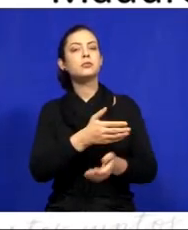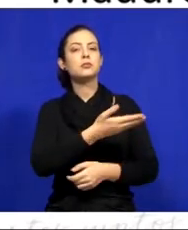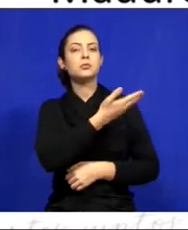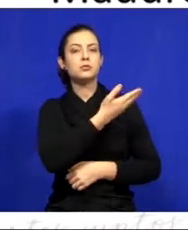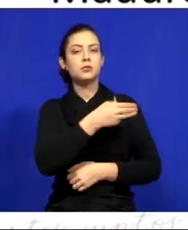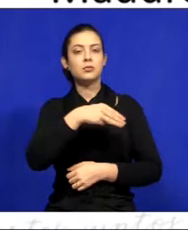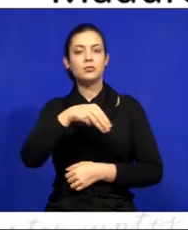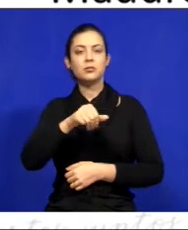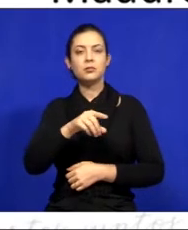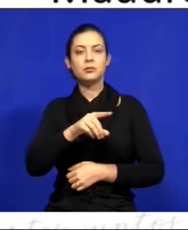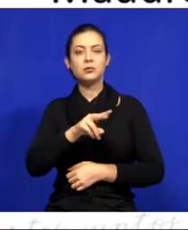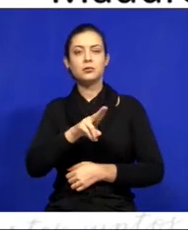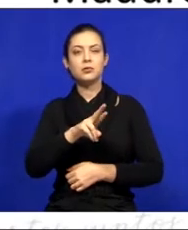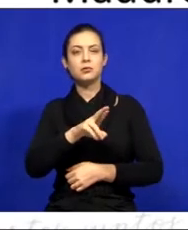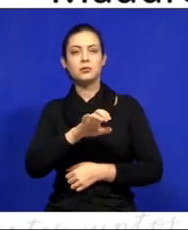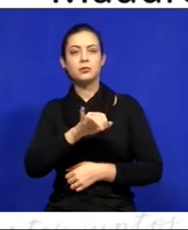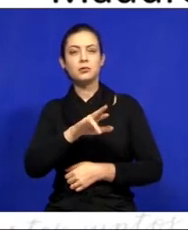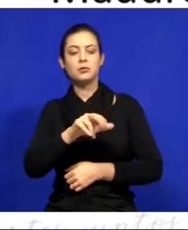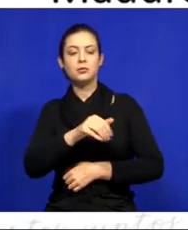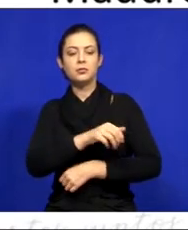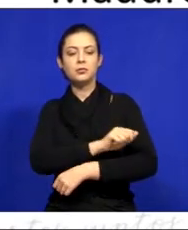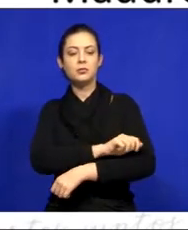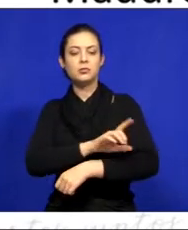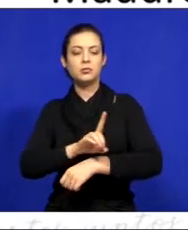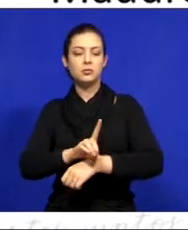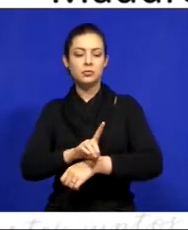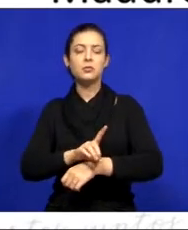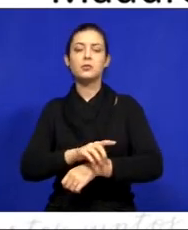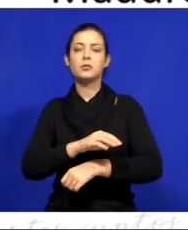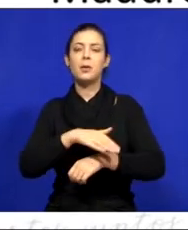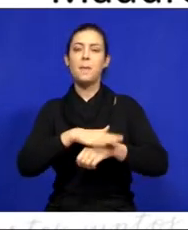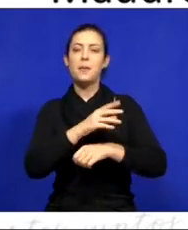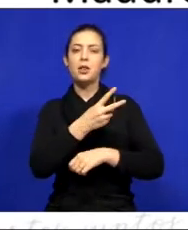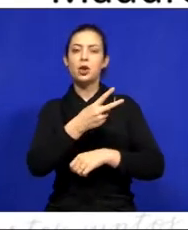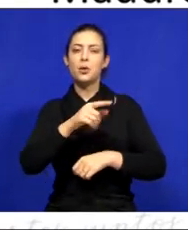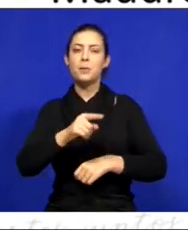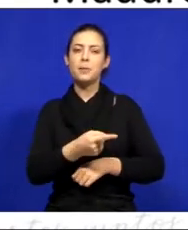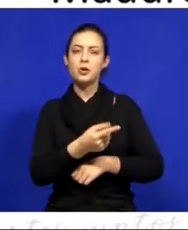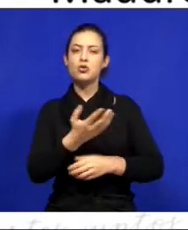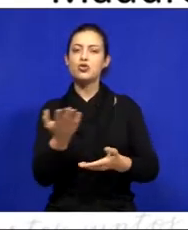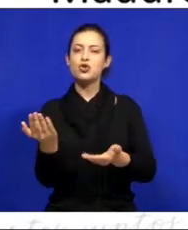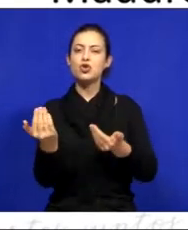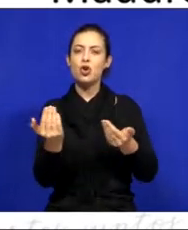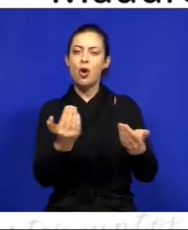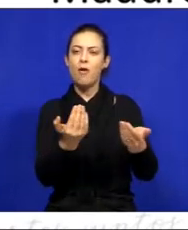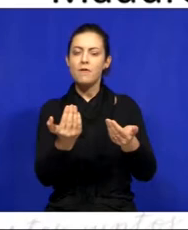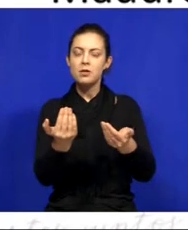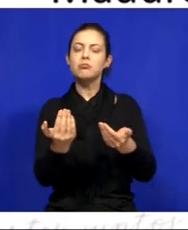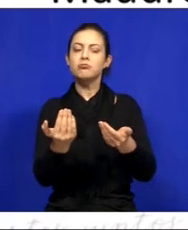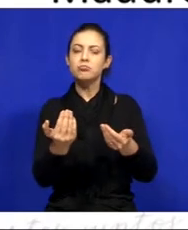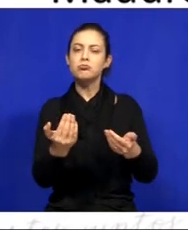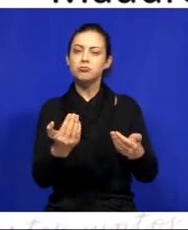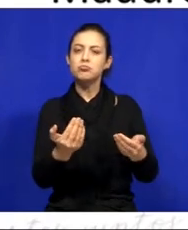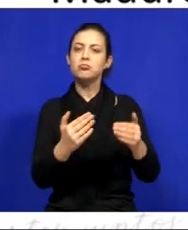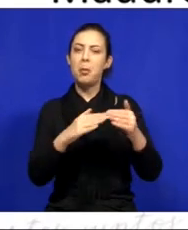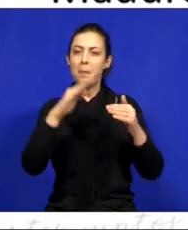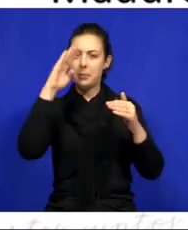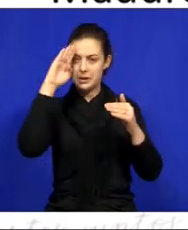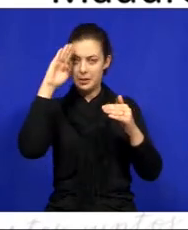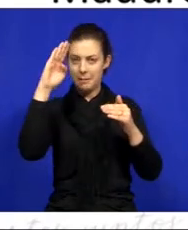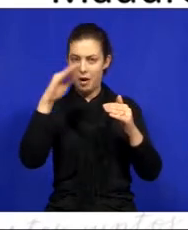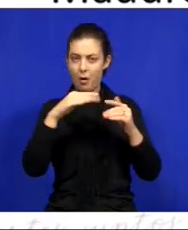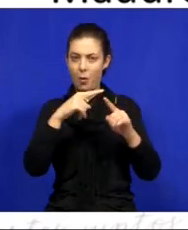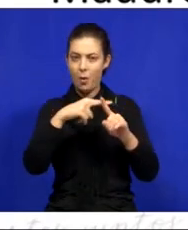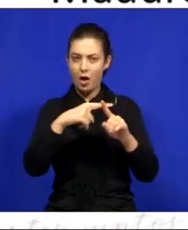jovens. Então, reuniu ali mais de 2 mil jovens e adolescentes no templo-sede da nossa igreja.